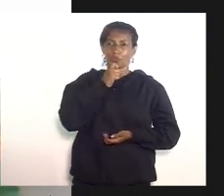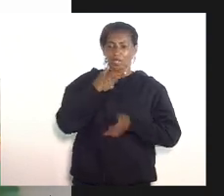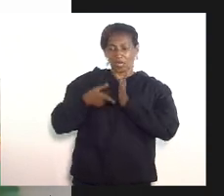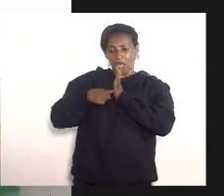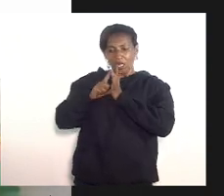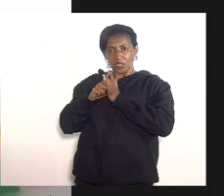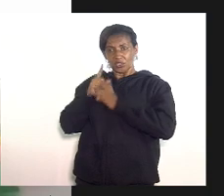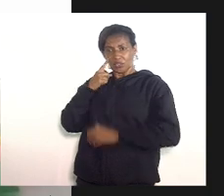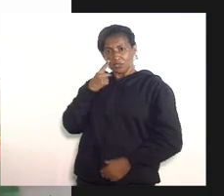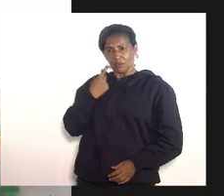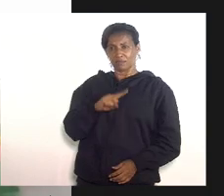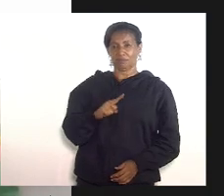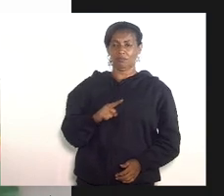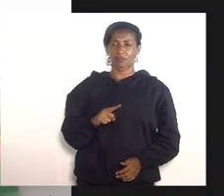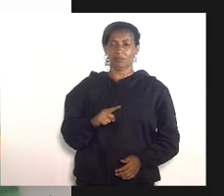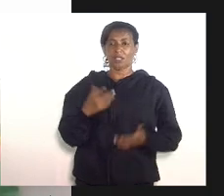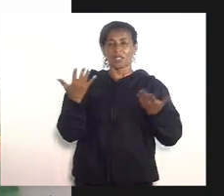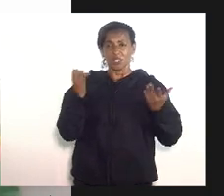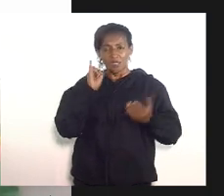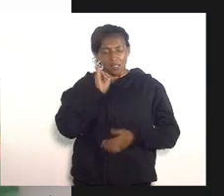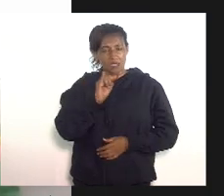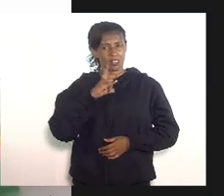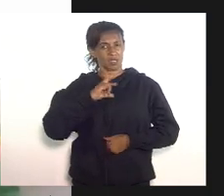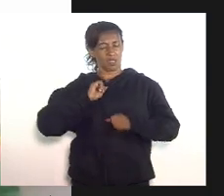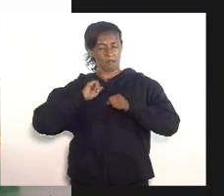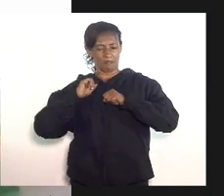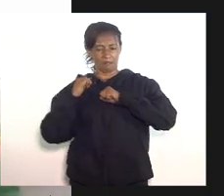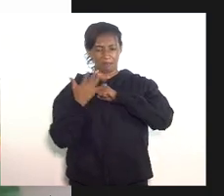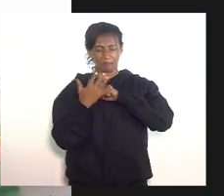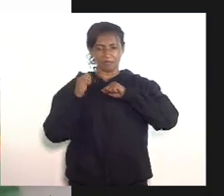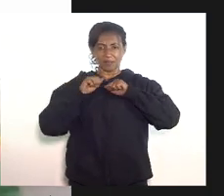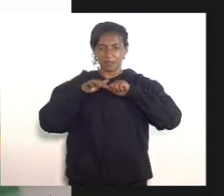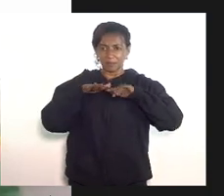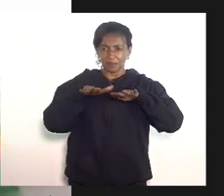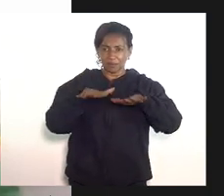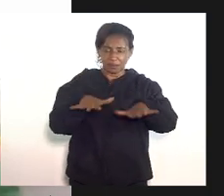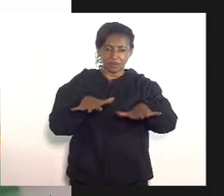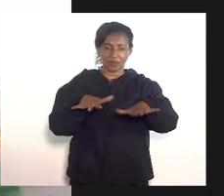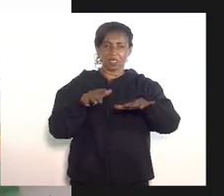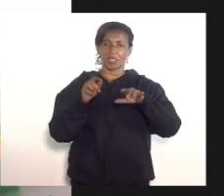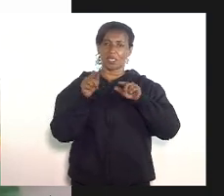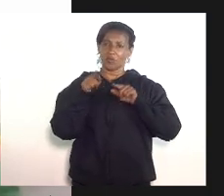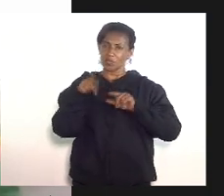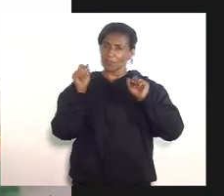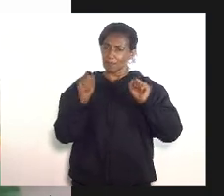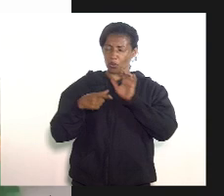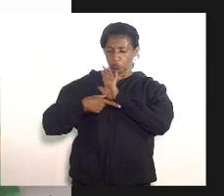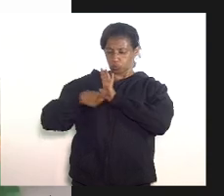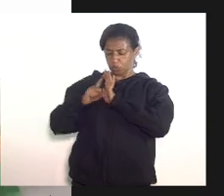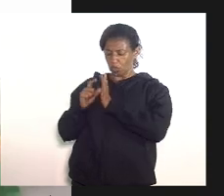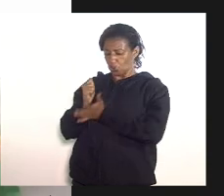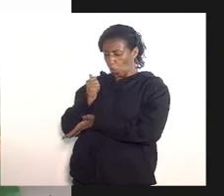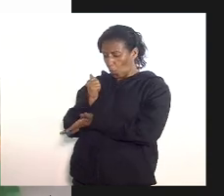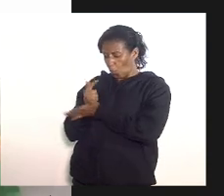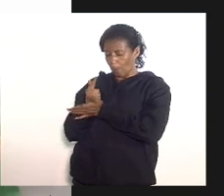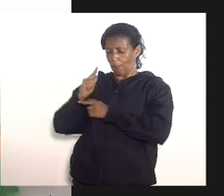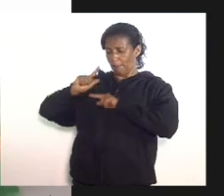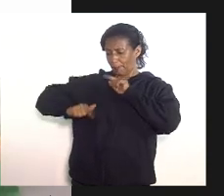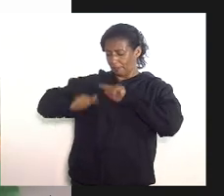se você tem uma pandemia e você pode construir a possibilidade de compra